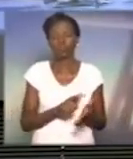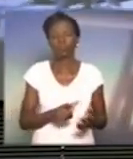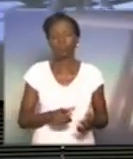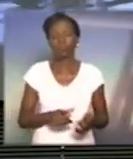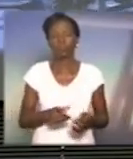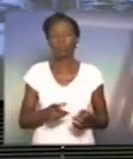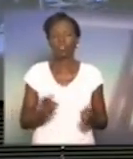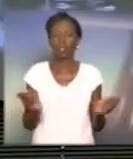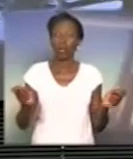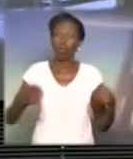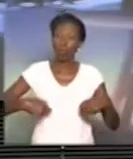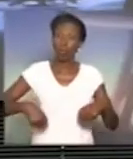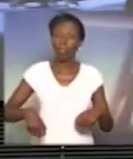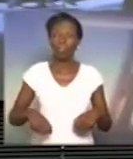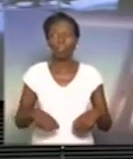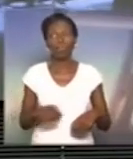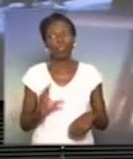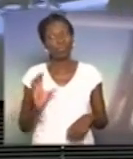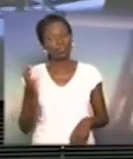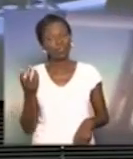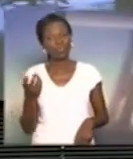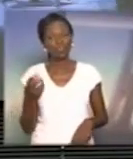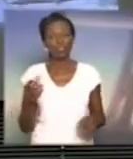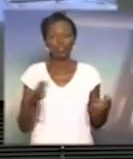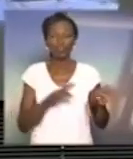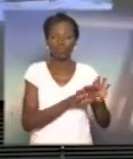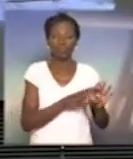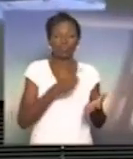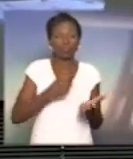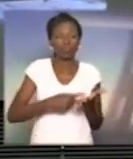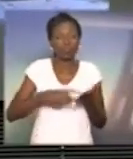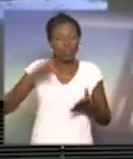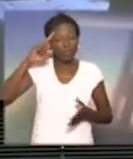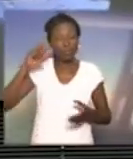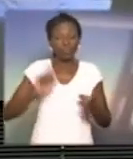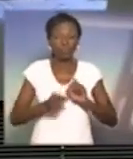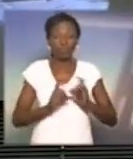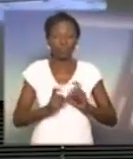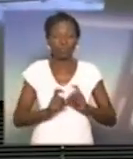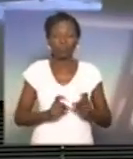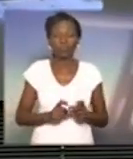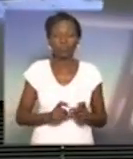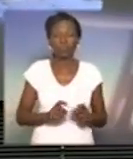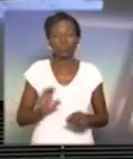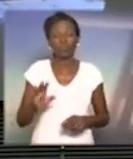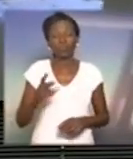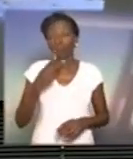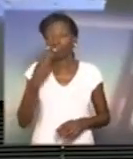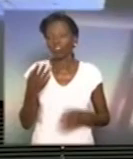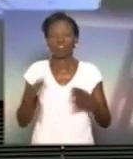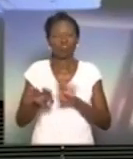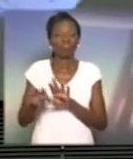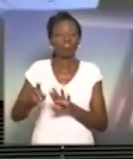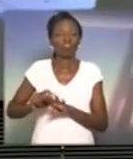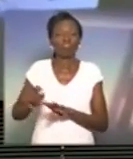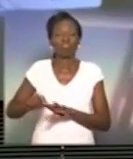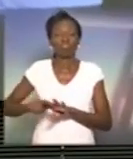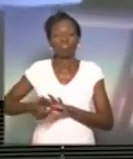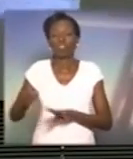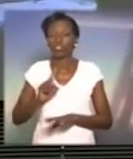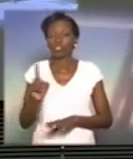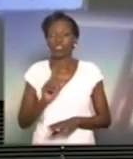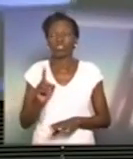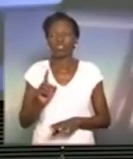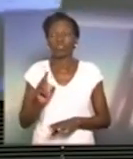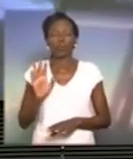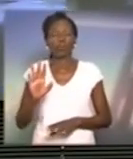possivelmente ia fechar e foi marcada essa reunião. Possivelmente nós fomos avisados que iriam ser fechados, mas nós não fomos questionados